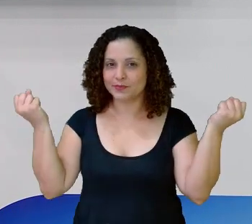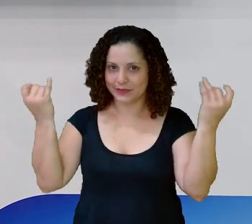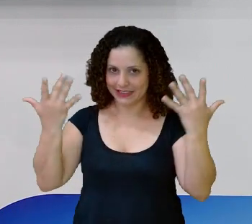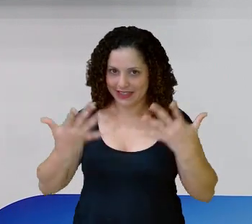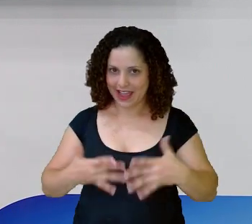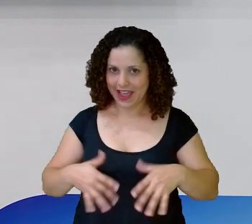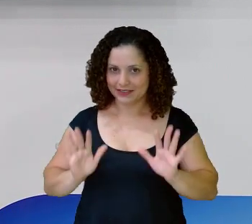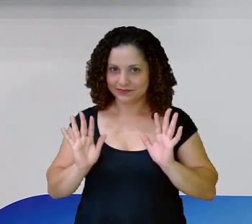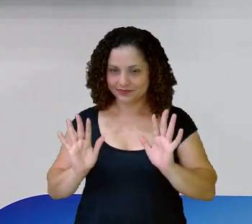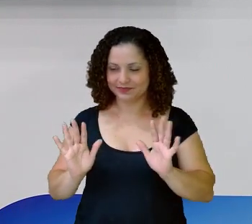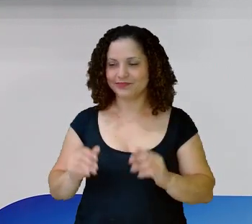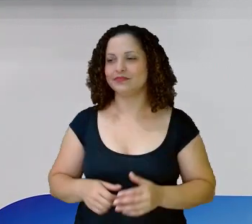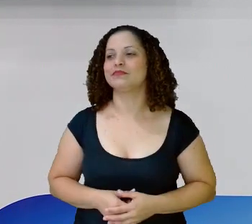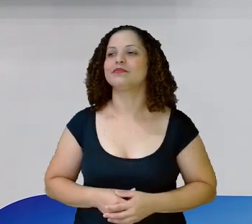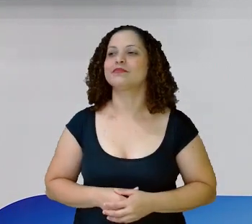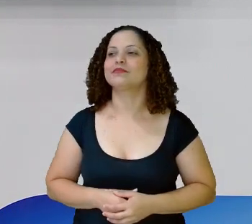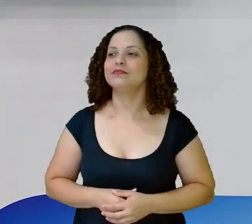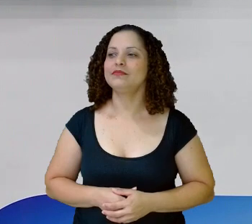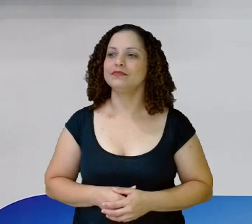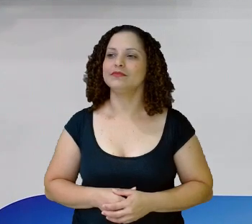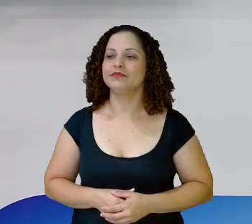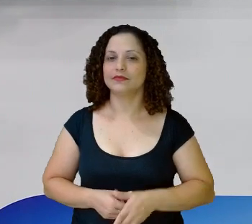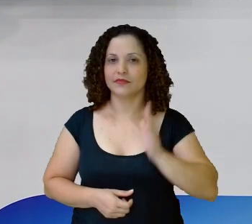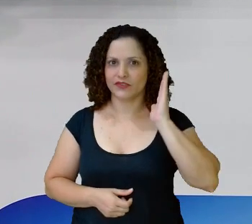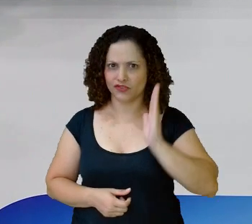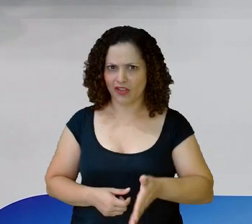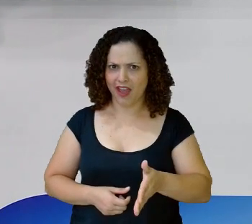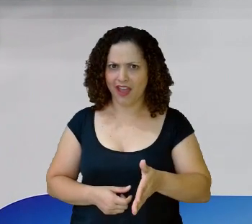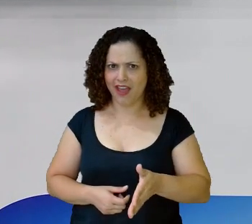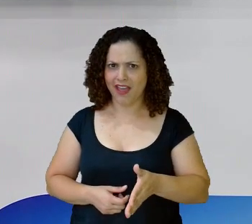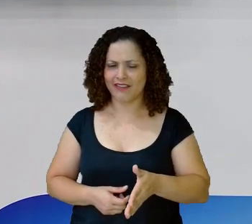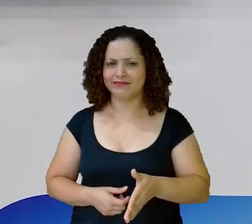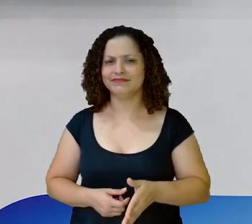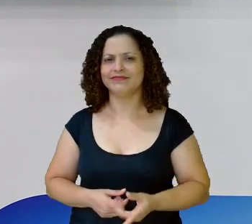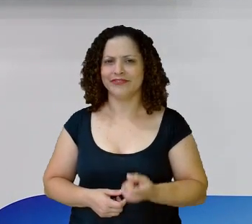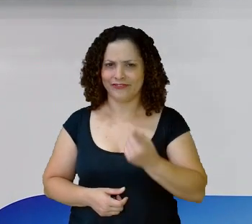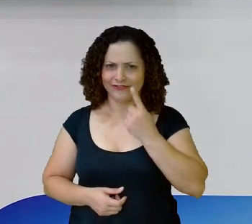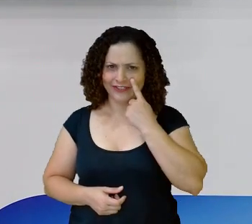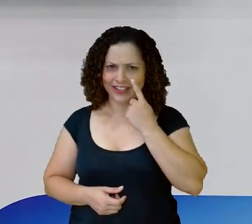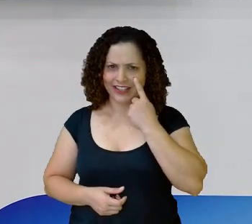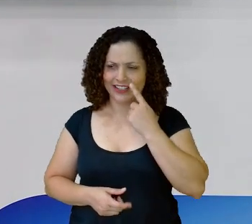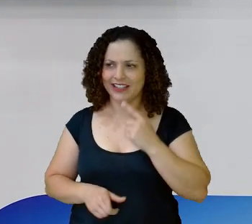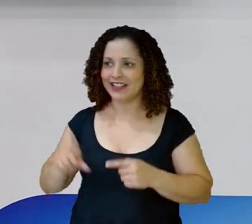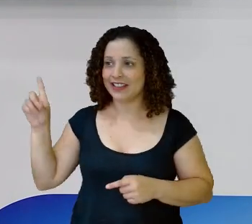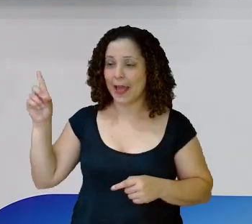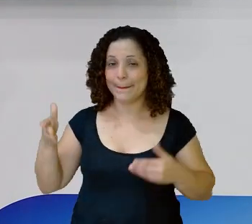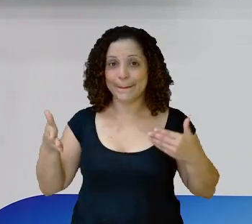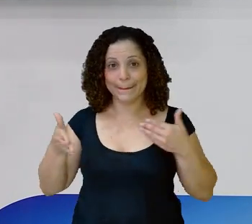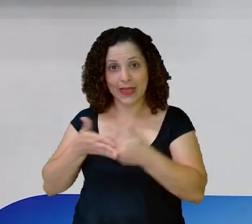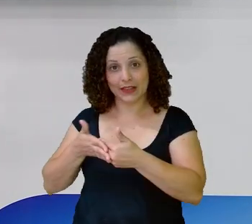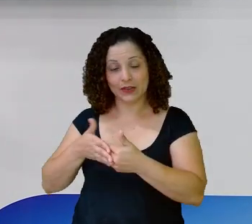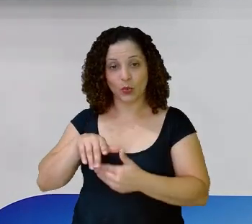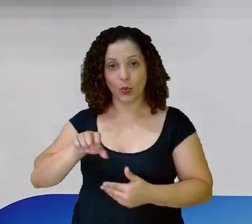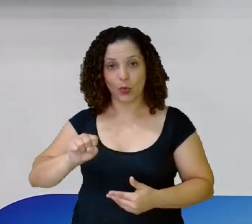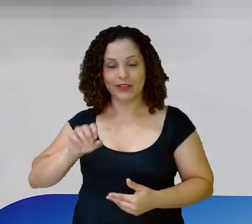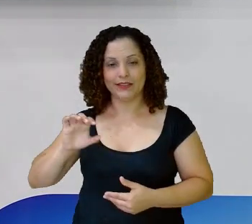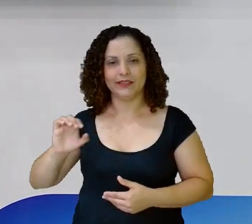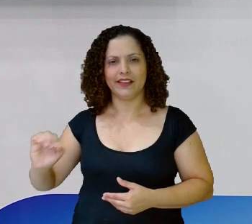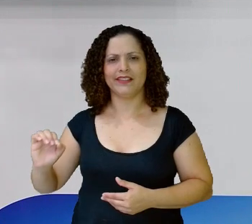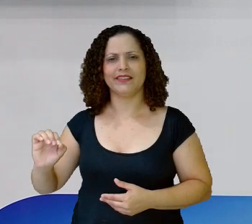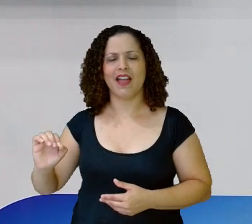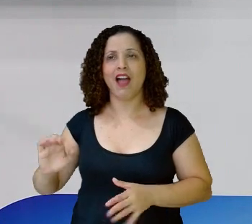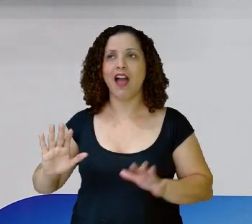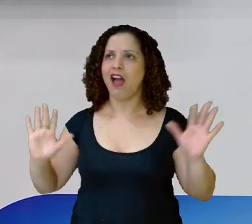Uma coisinha Olha só Já riscou a tua? Confere aí Está mais próximo De 80